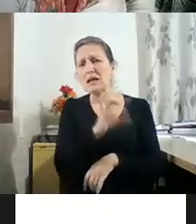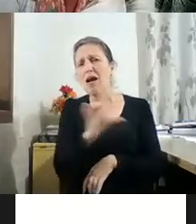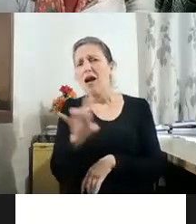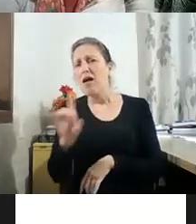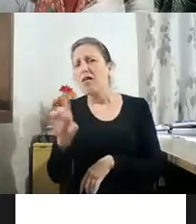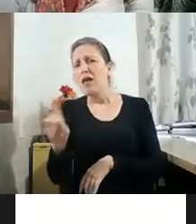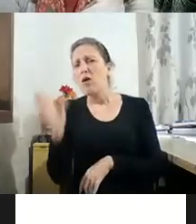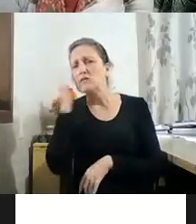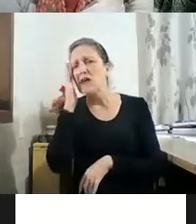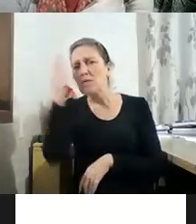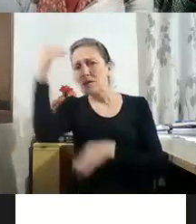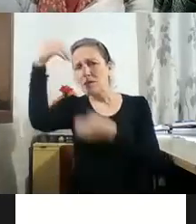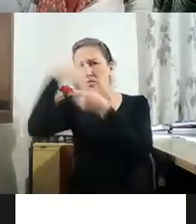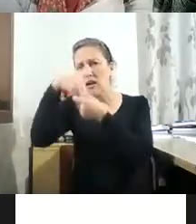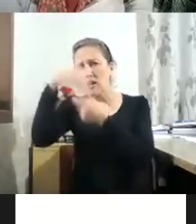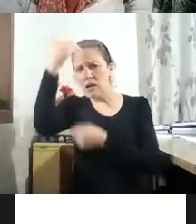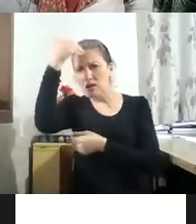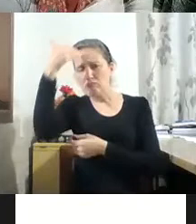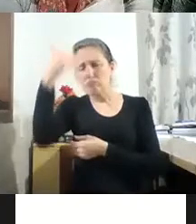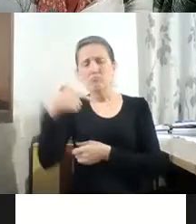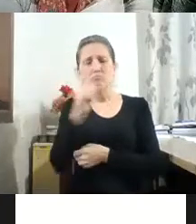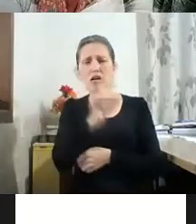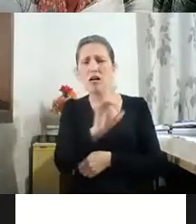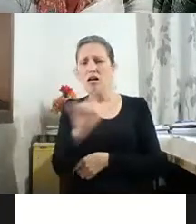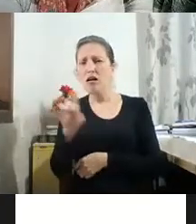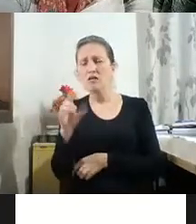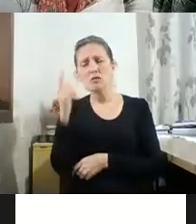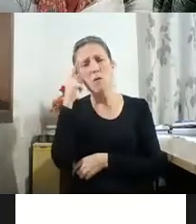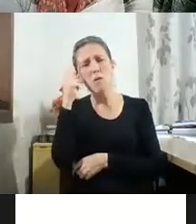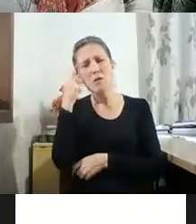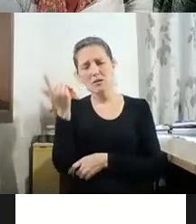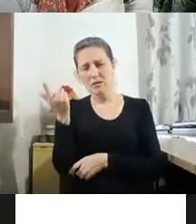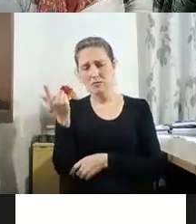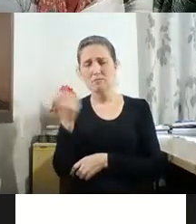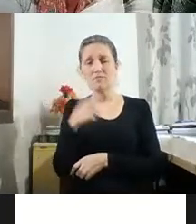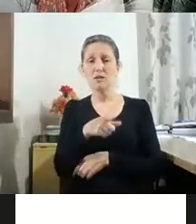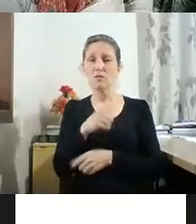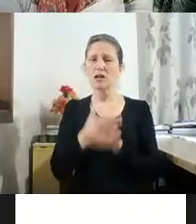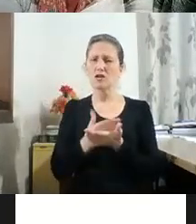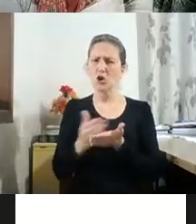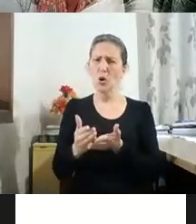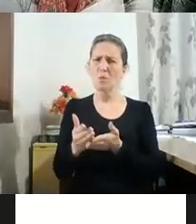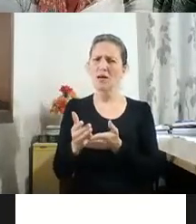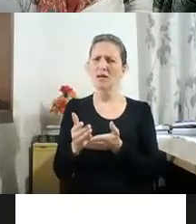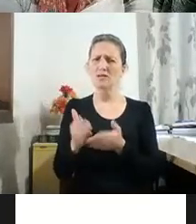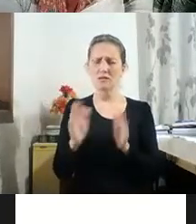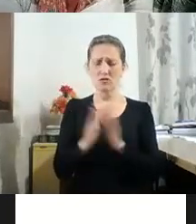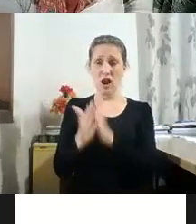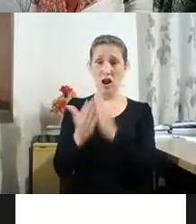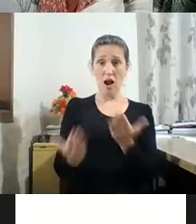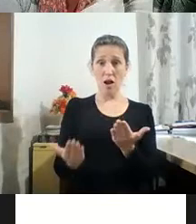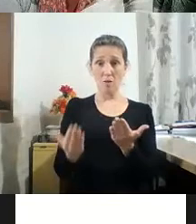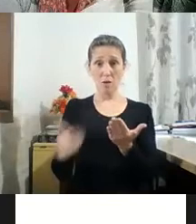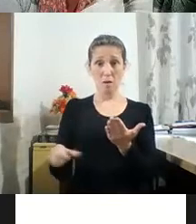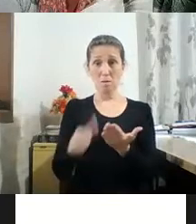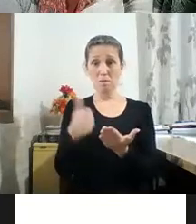mas é interessante pensar que o Boris começa o livro já, abrindo o livro, e nos coloca